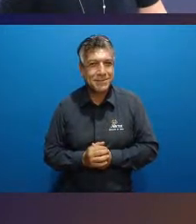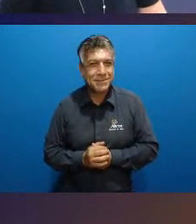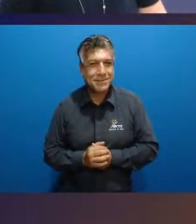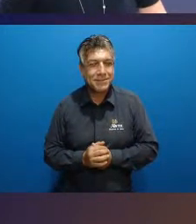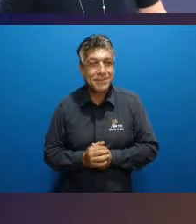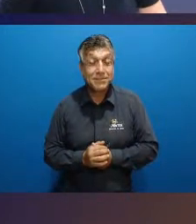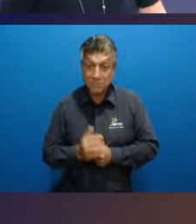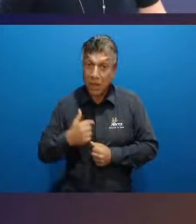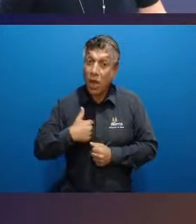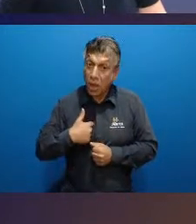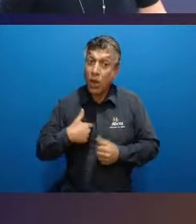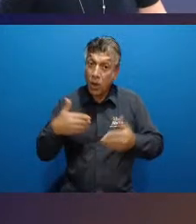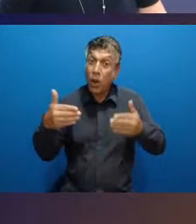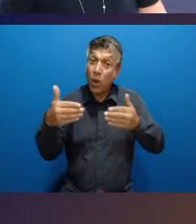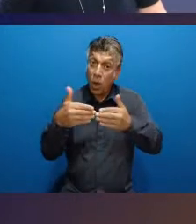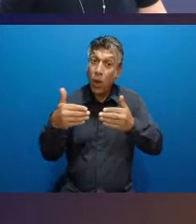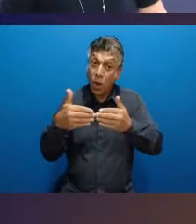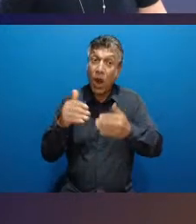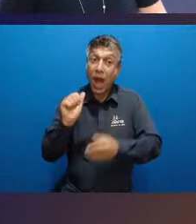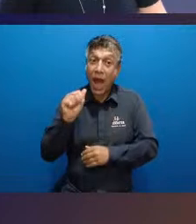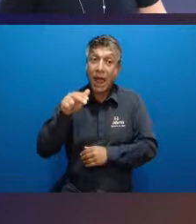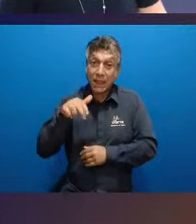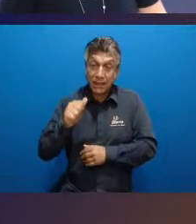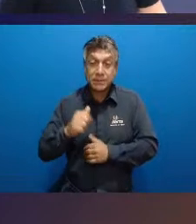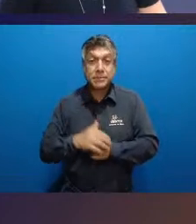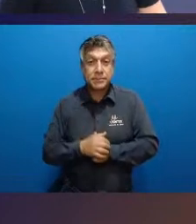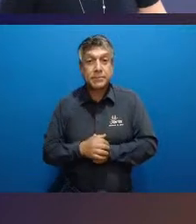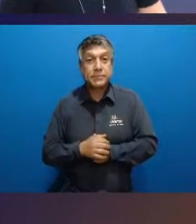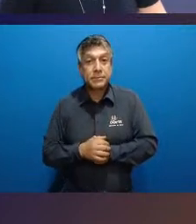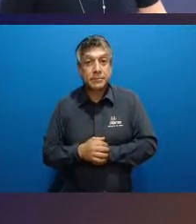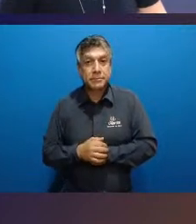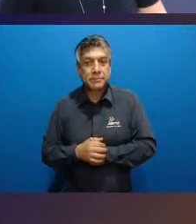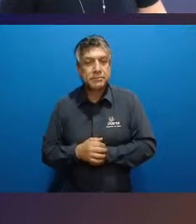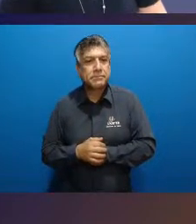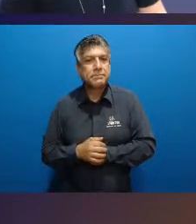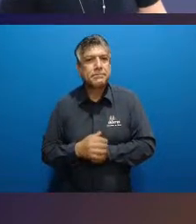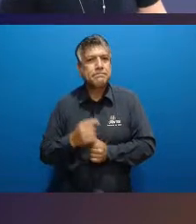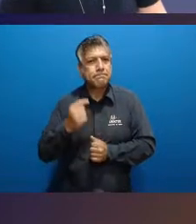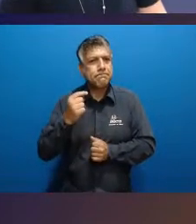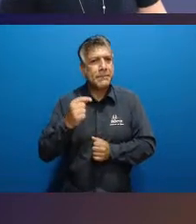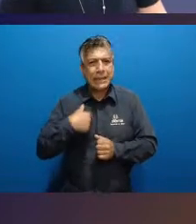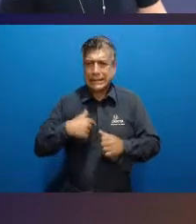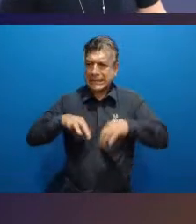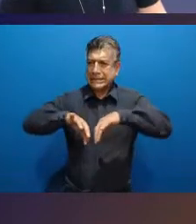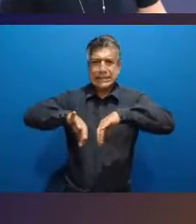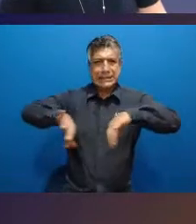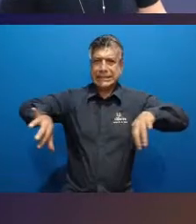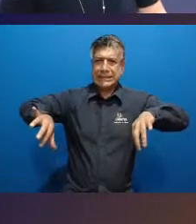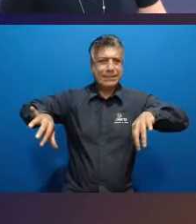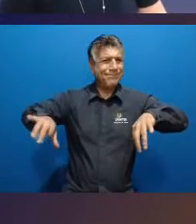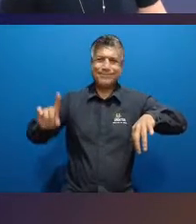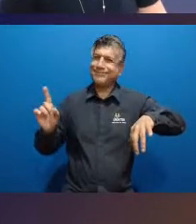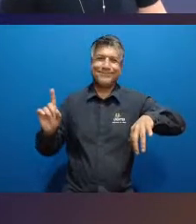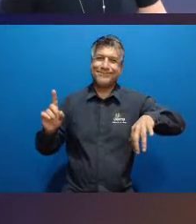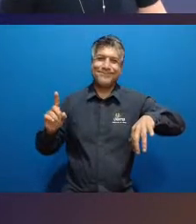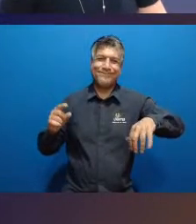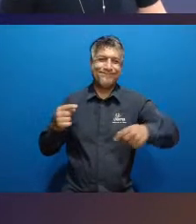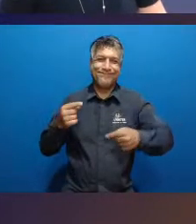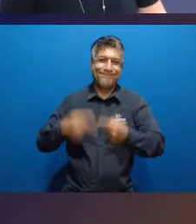Eu concordo com a Ana em relação, eu acho que essa perspectiva segregacionista não ajudaria em nada.